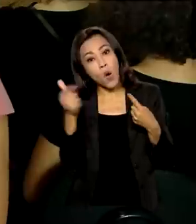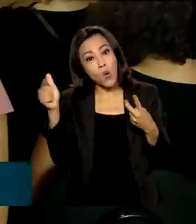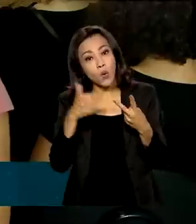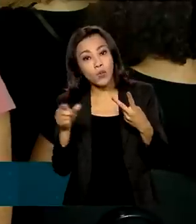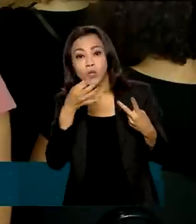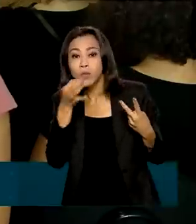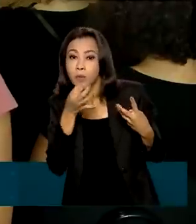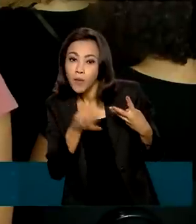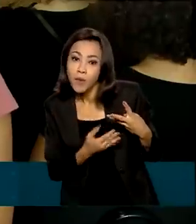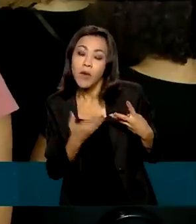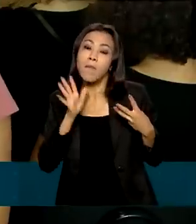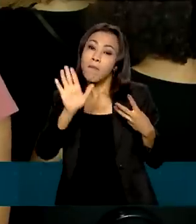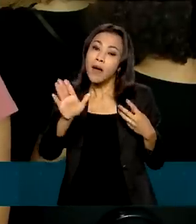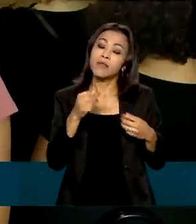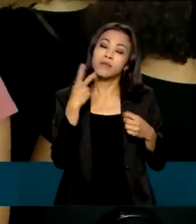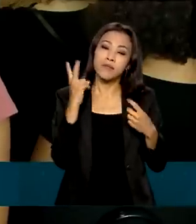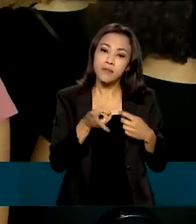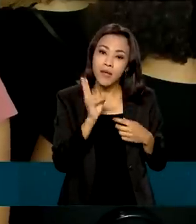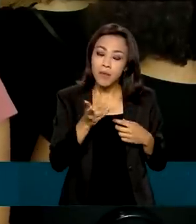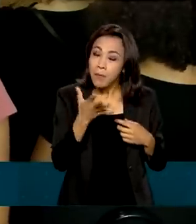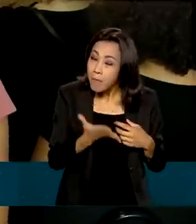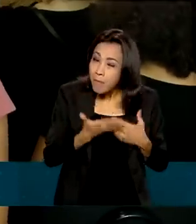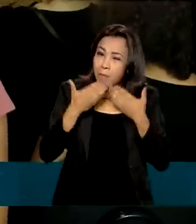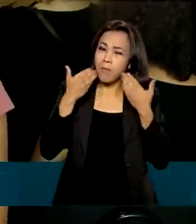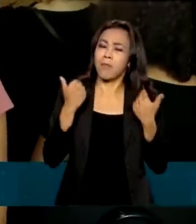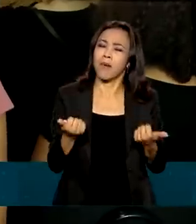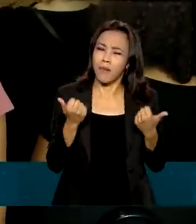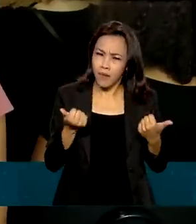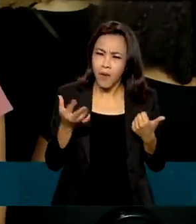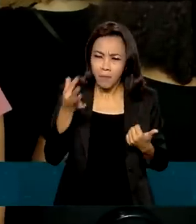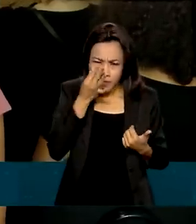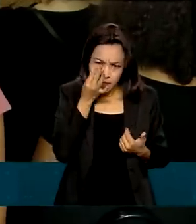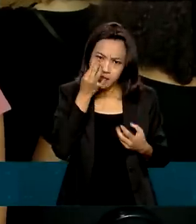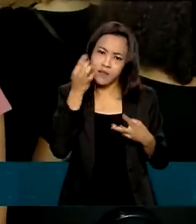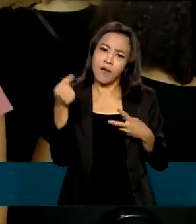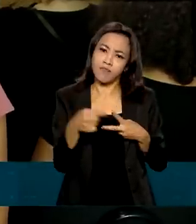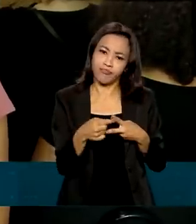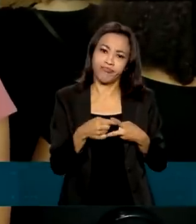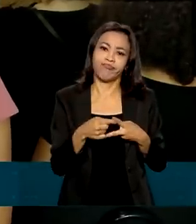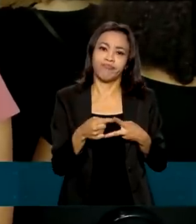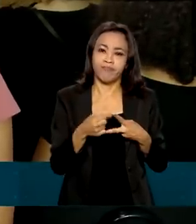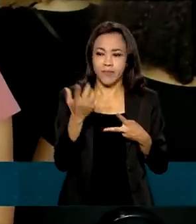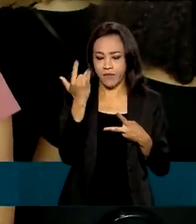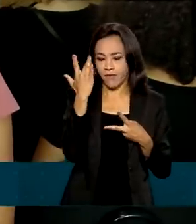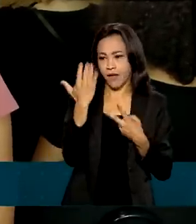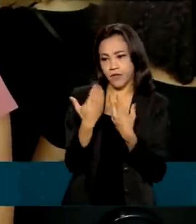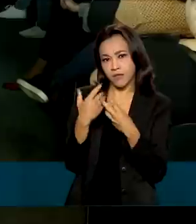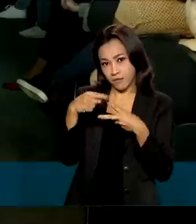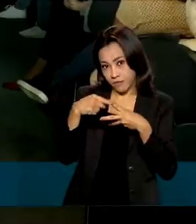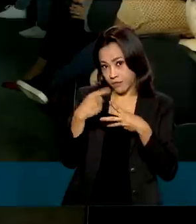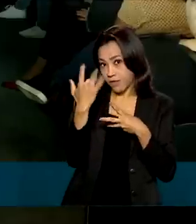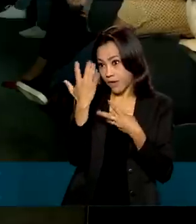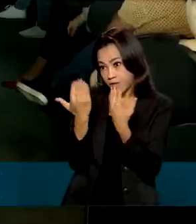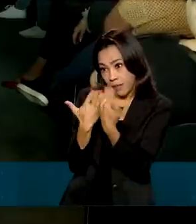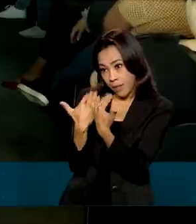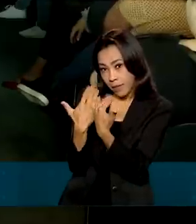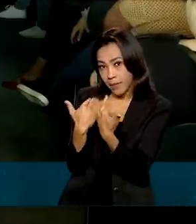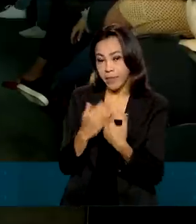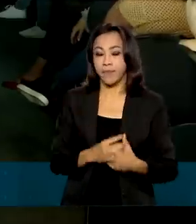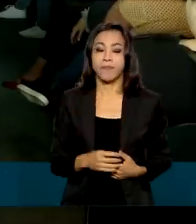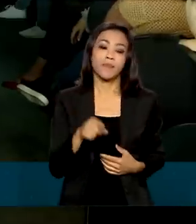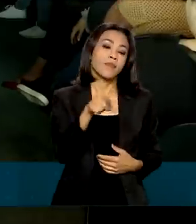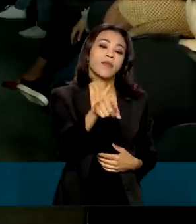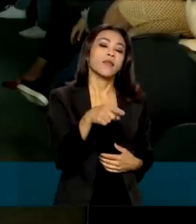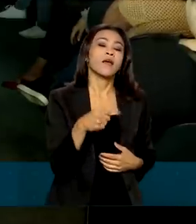mas a gente sempre indica que preferencialmente seja presencialmente, para facilitar essa conversa. A remuneração dos